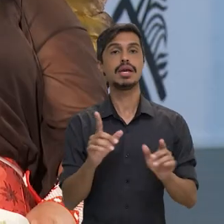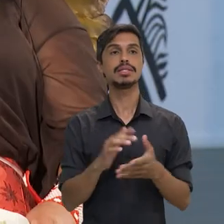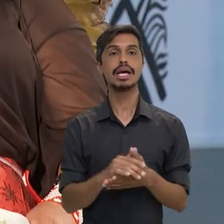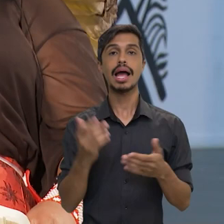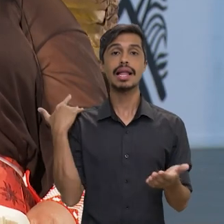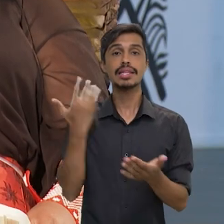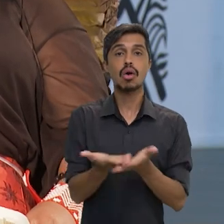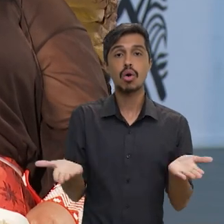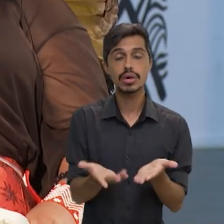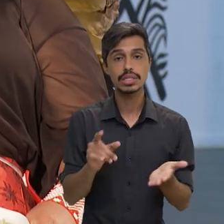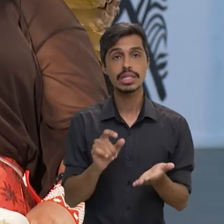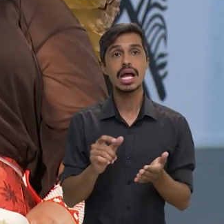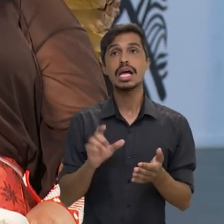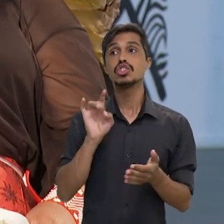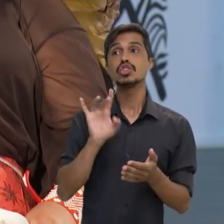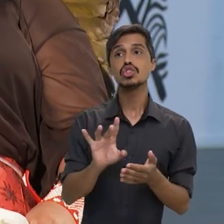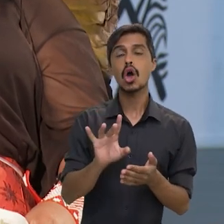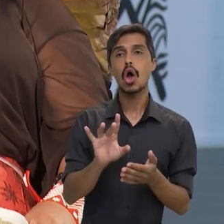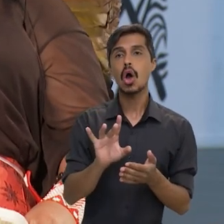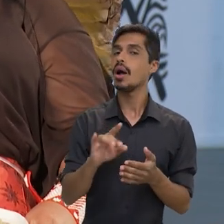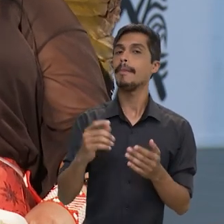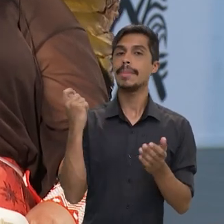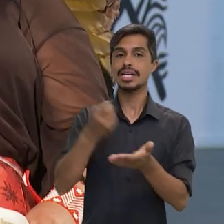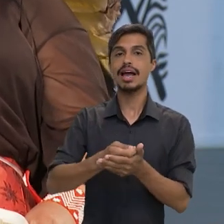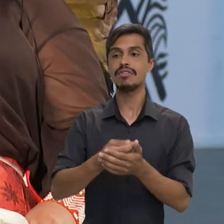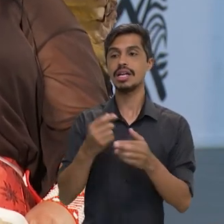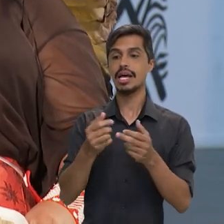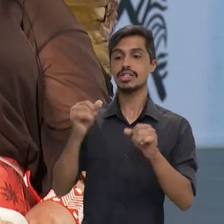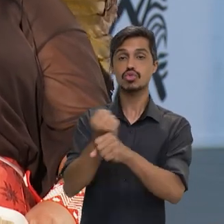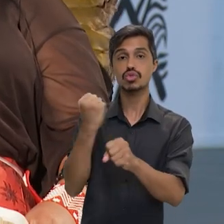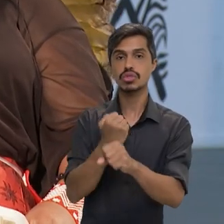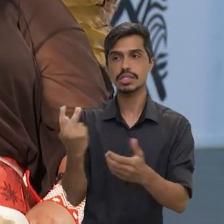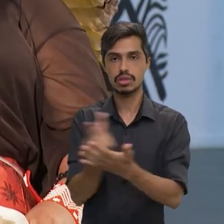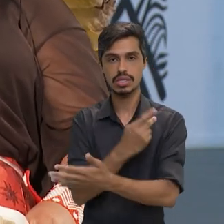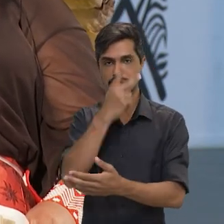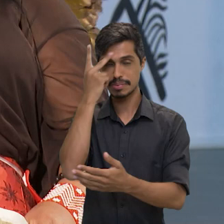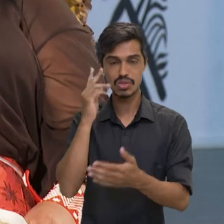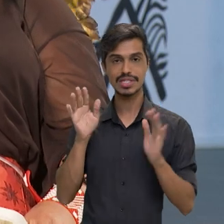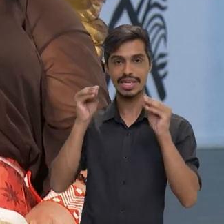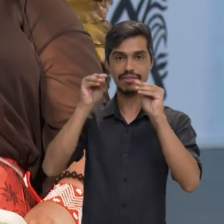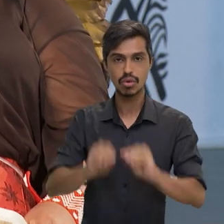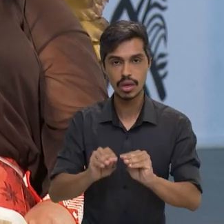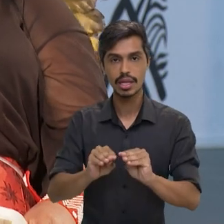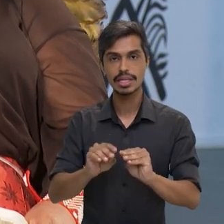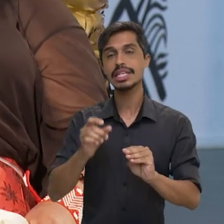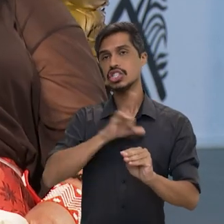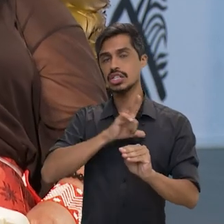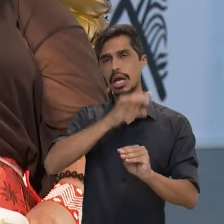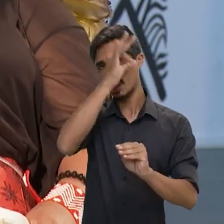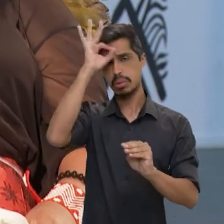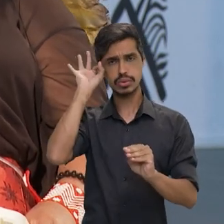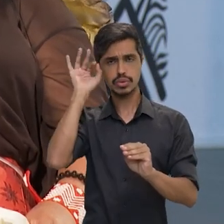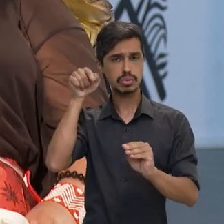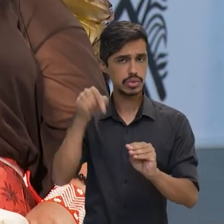o que se pagava eram as benfeitorias dos ocupantes, né? Aos ocupantes de boa fé,